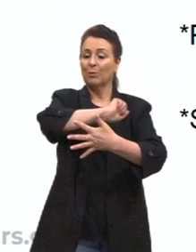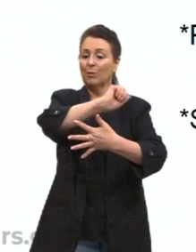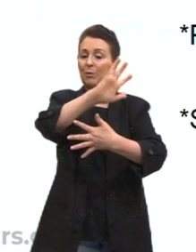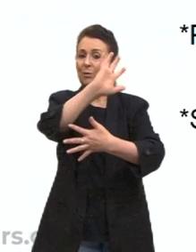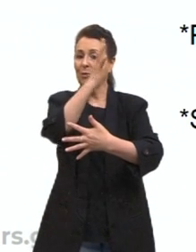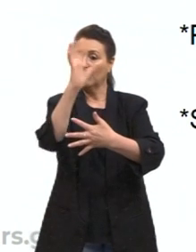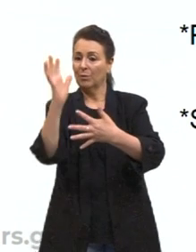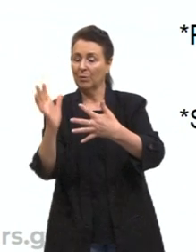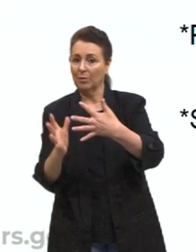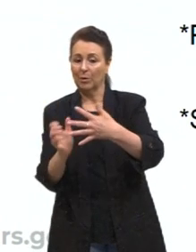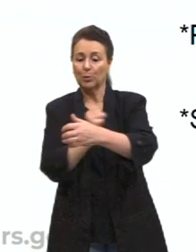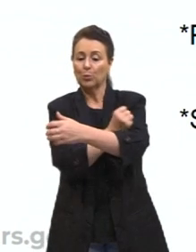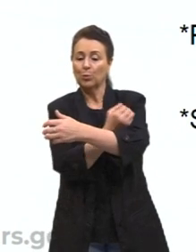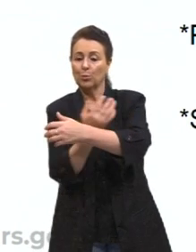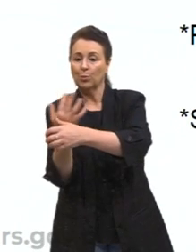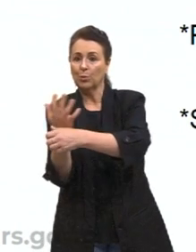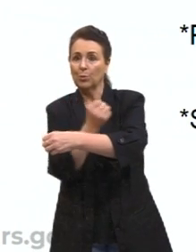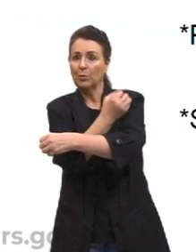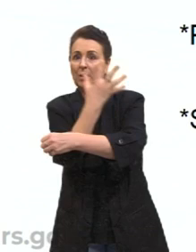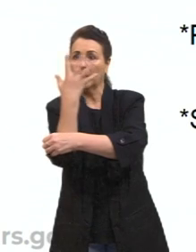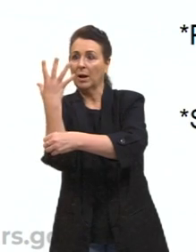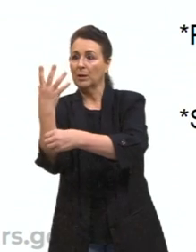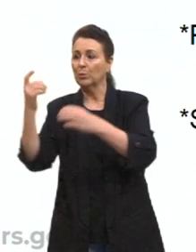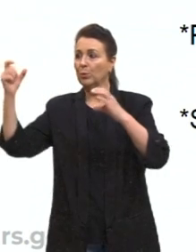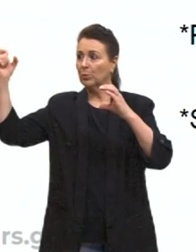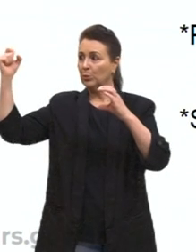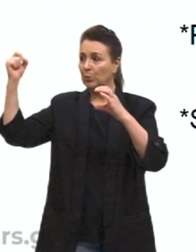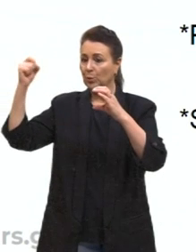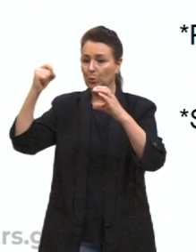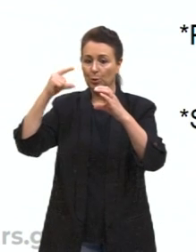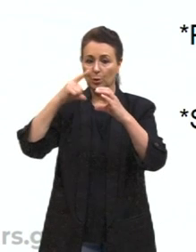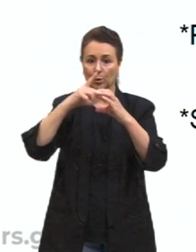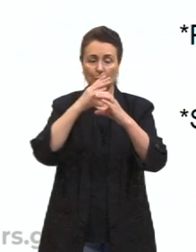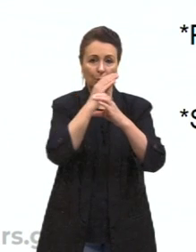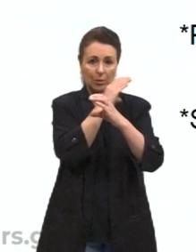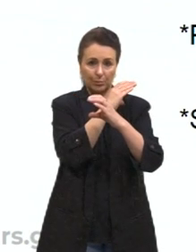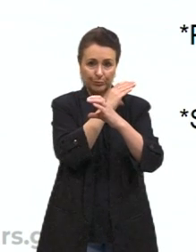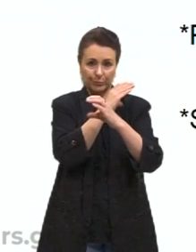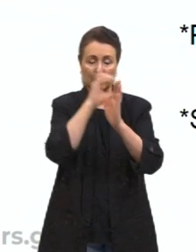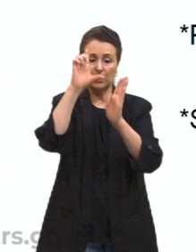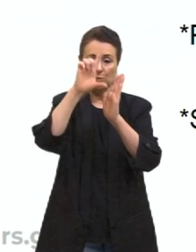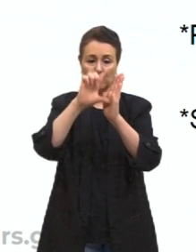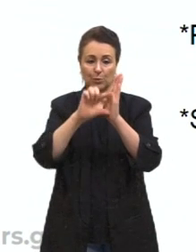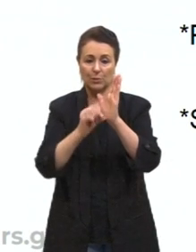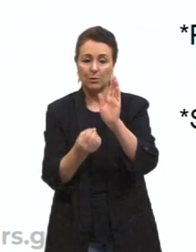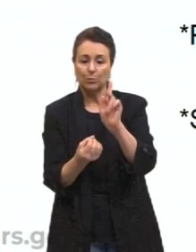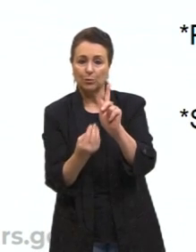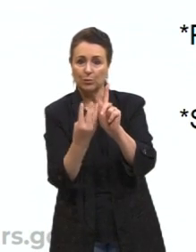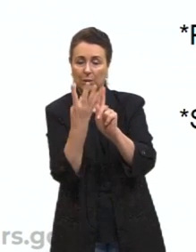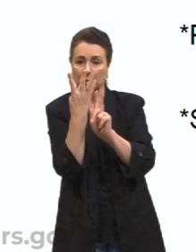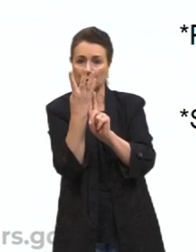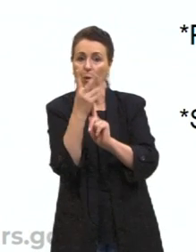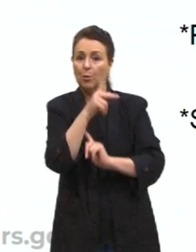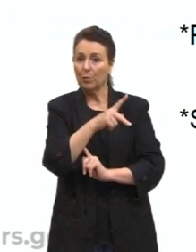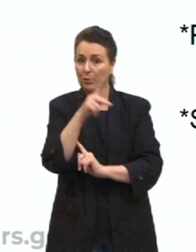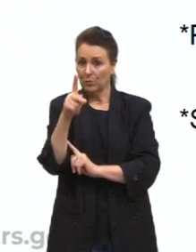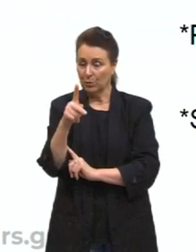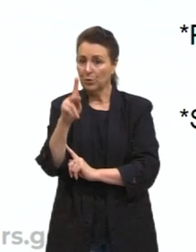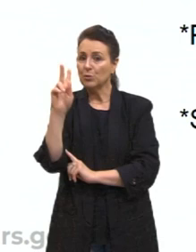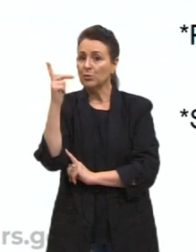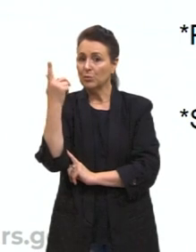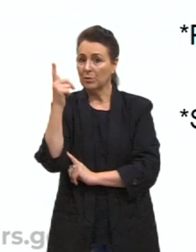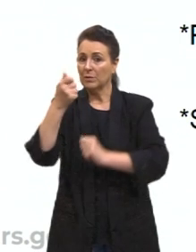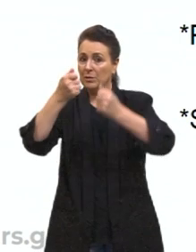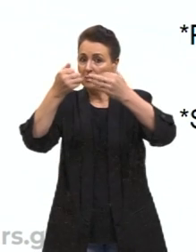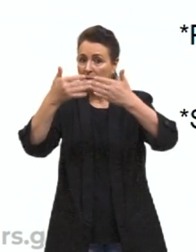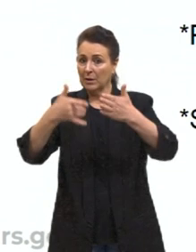cerrado, a questão do aquecimento global, a redução dos gases. O Douglas trazer isso antes, é um dos